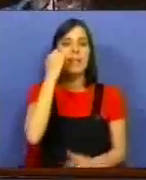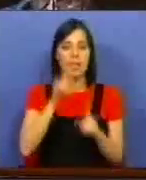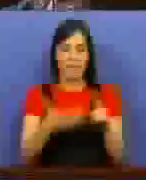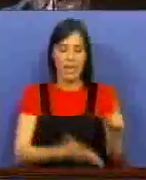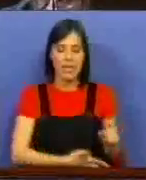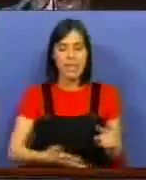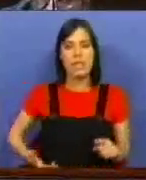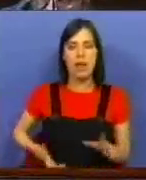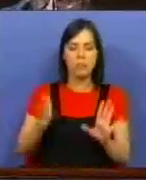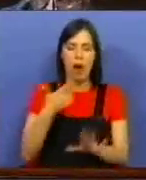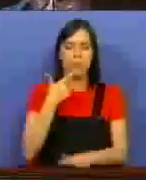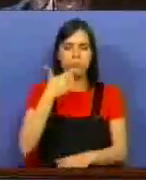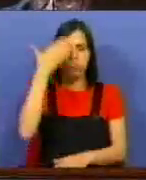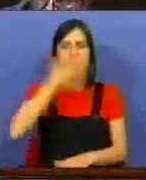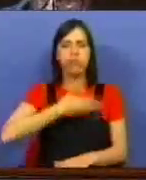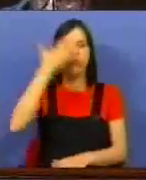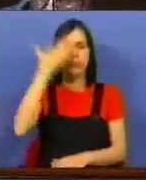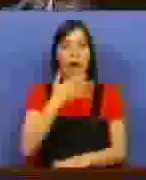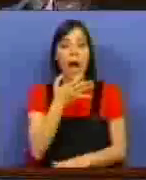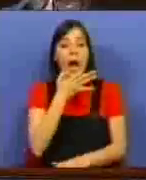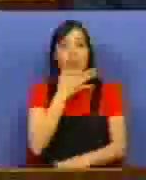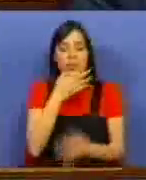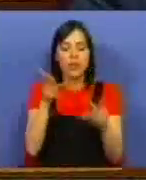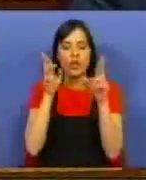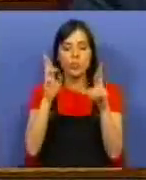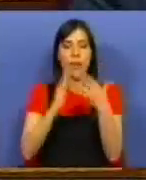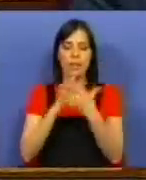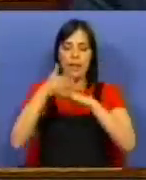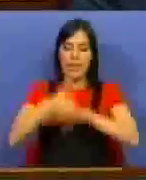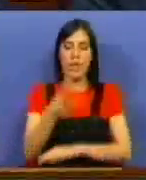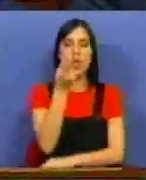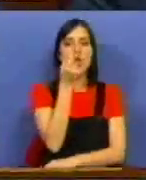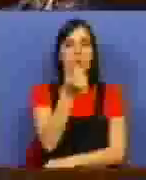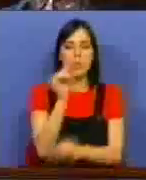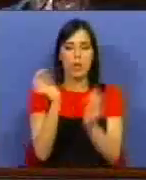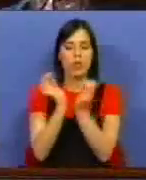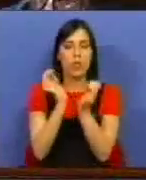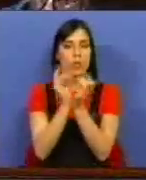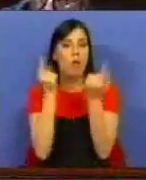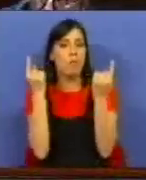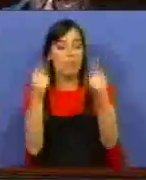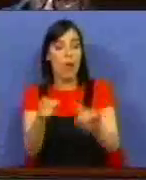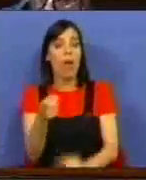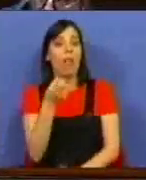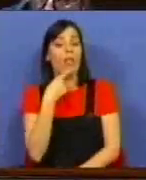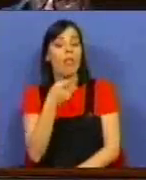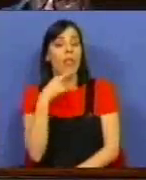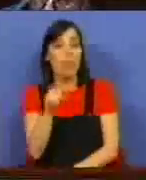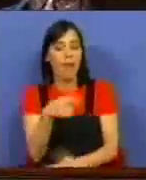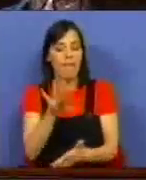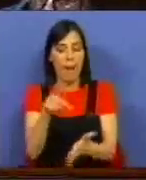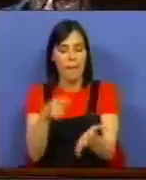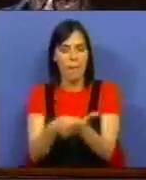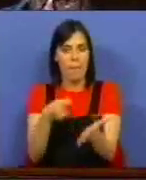desempregados de longa duração, que só podem ter a esperança do acesso ao subsídio social, quer dizer que lhes vai